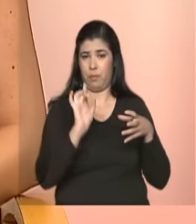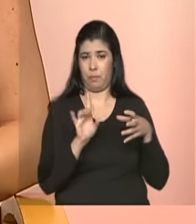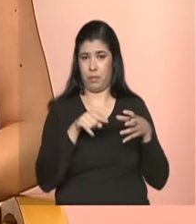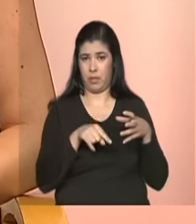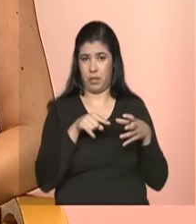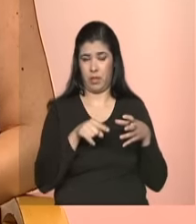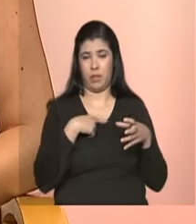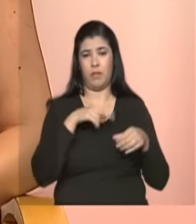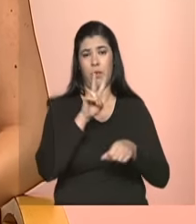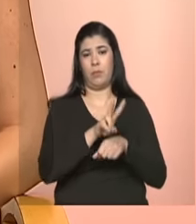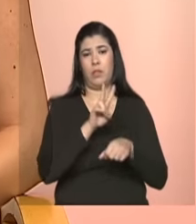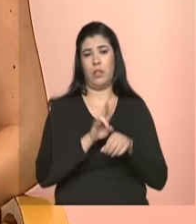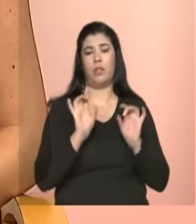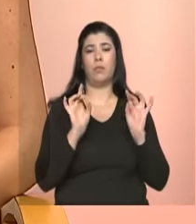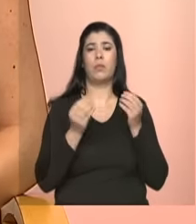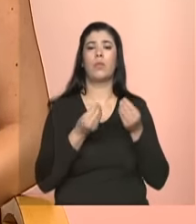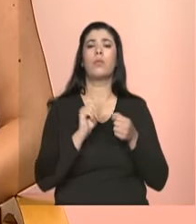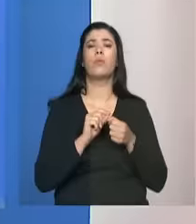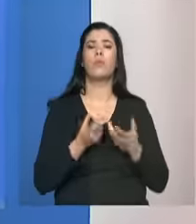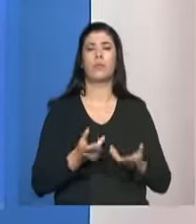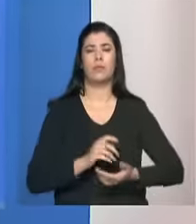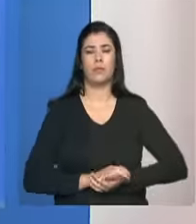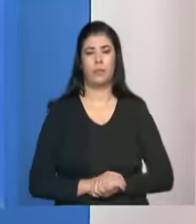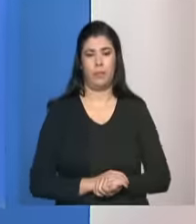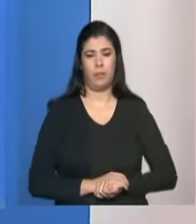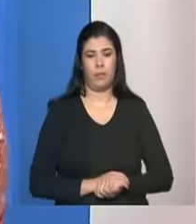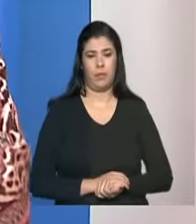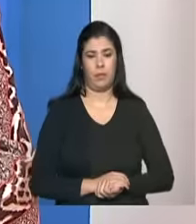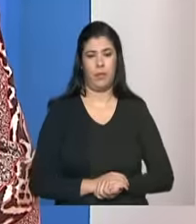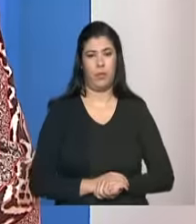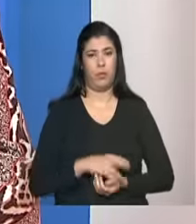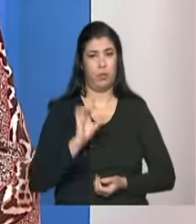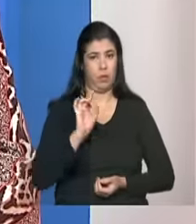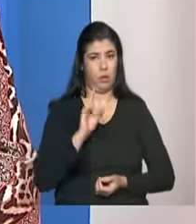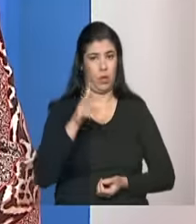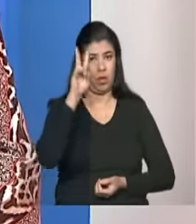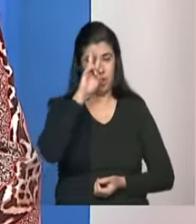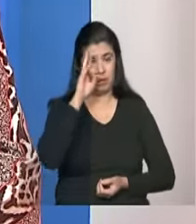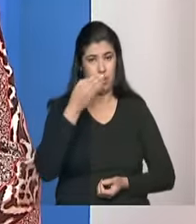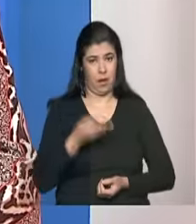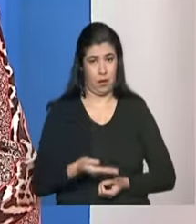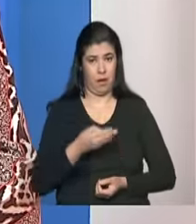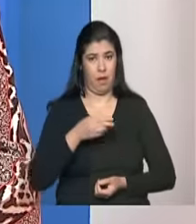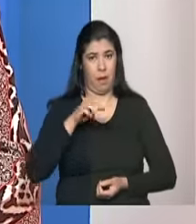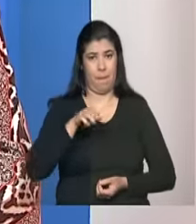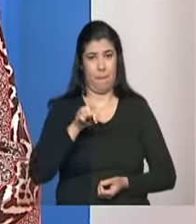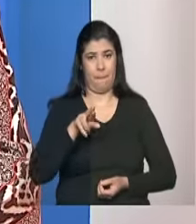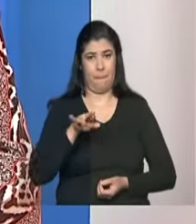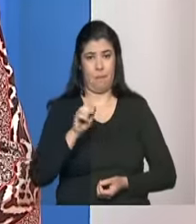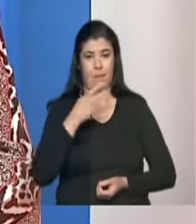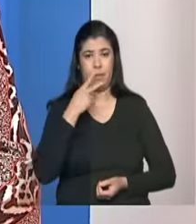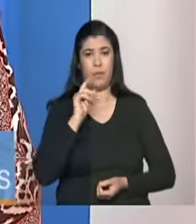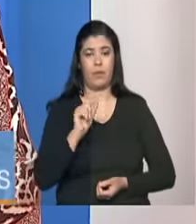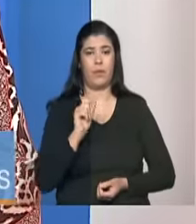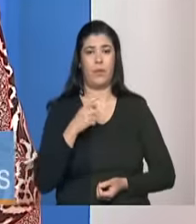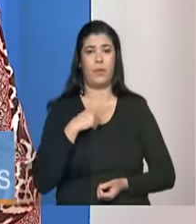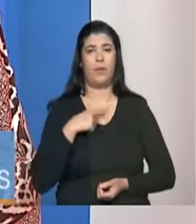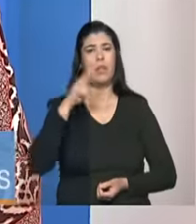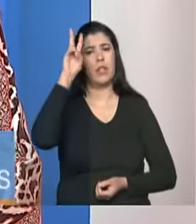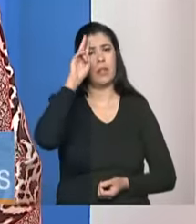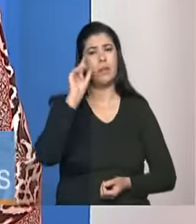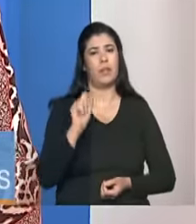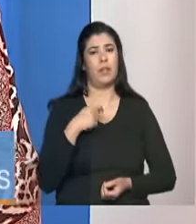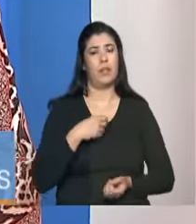proteção social especial? Olha, eu quero só resgatar um pouquinho aqui a fala da Mariana e lembrar que a presença da